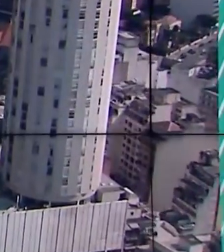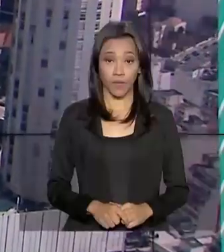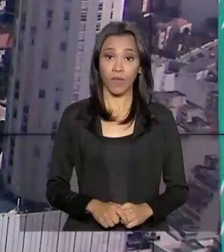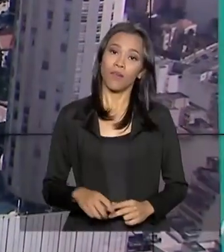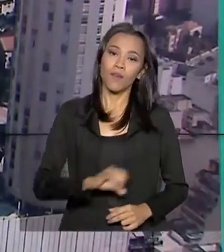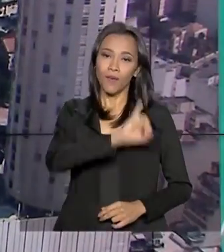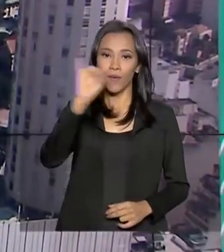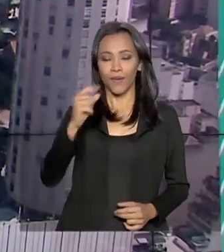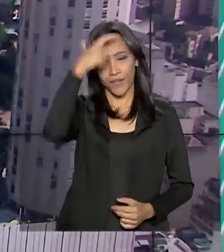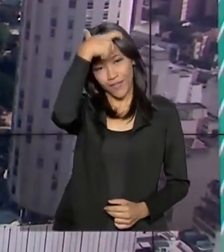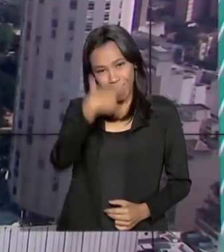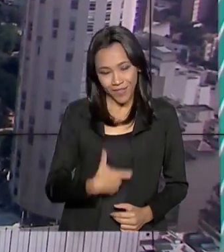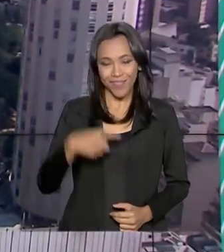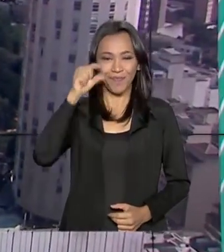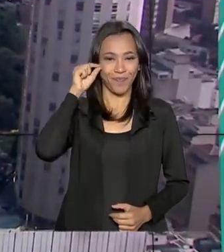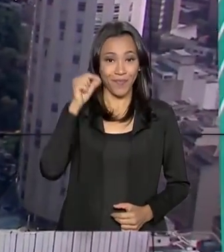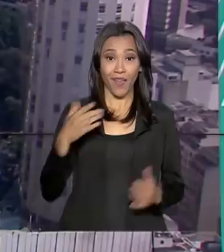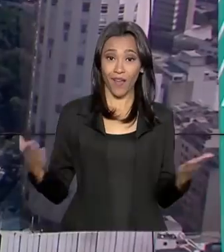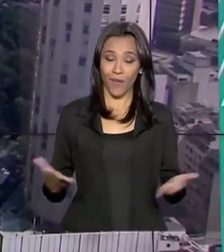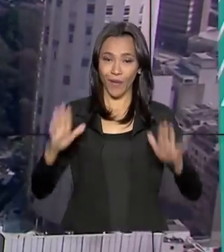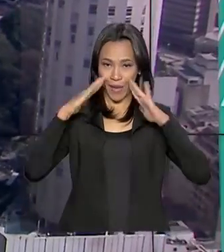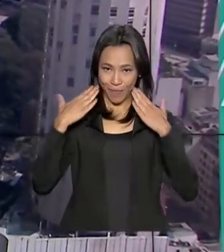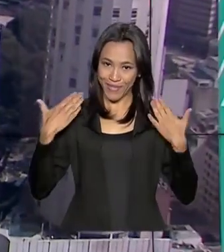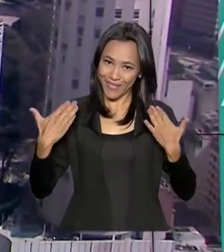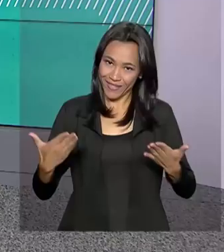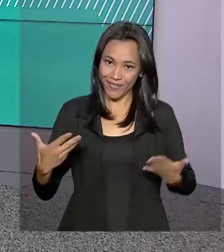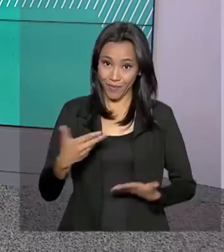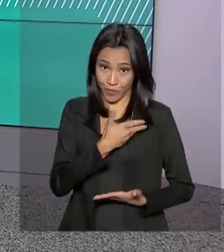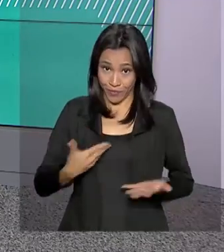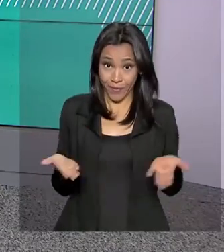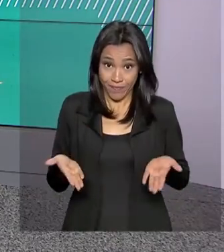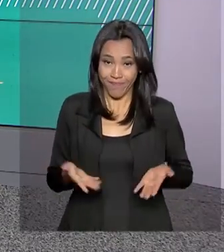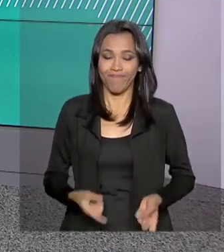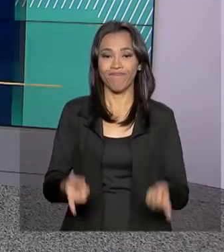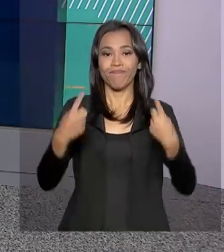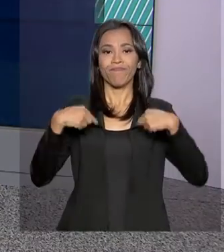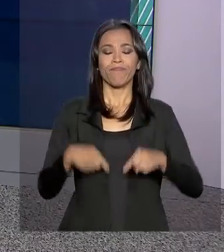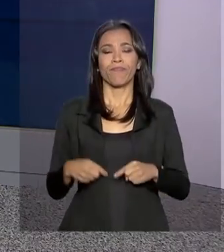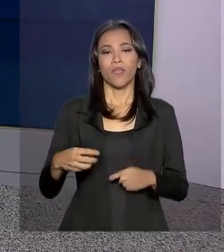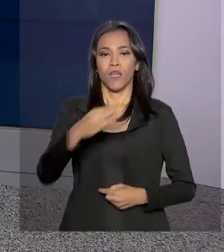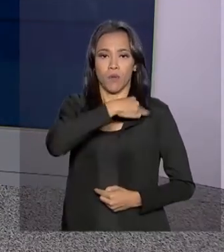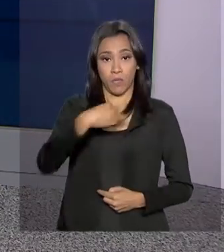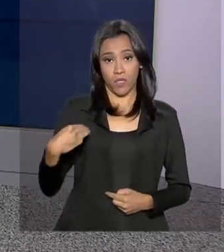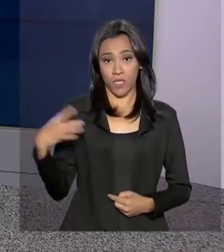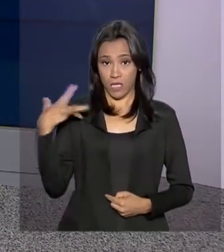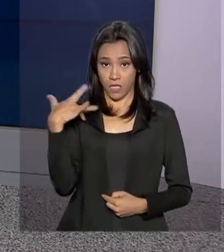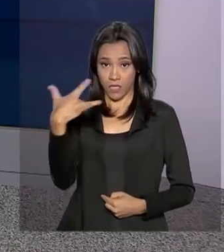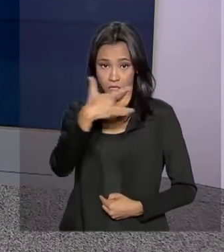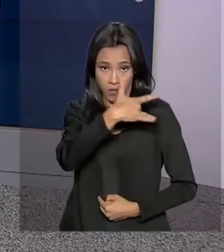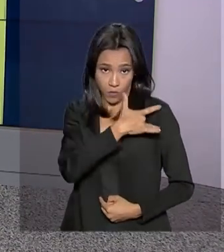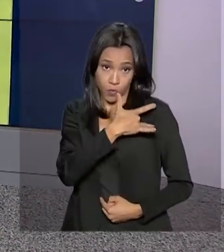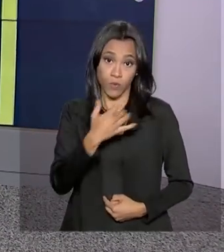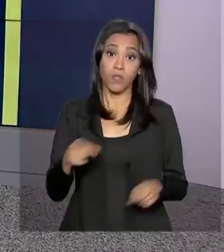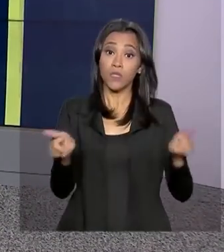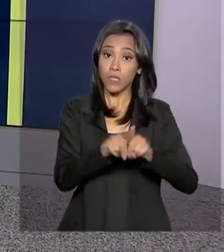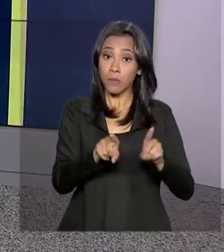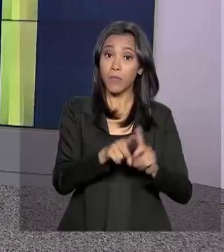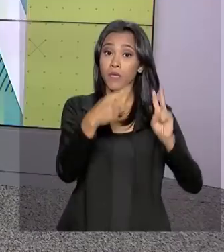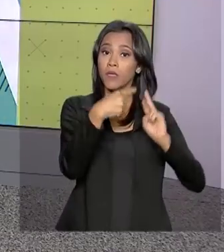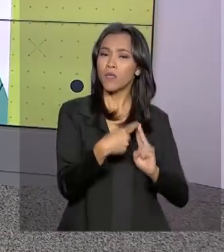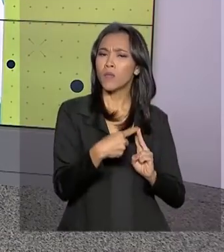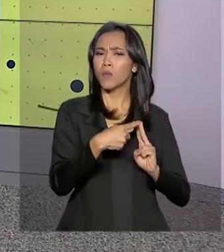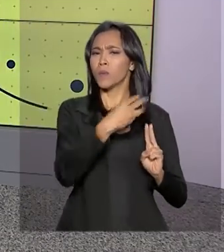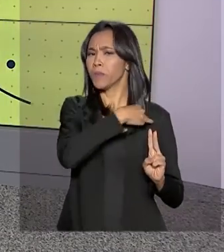Olá, eu sou o Roberto Camargo e está no ar o Governo Agora. O ministro da Saúde, Luiz Henrique Mandetta, e o ministro da